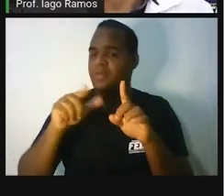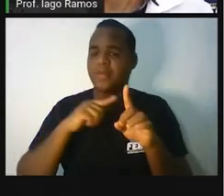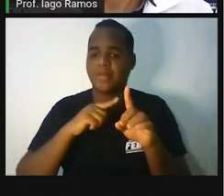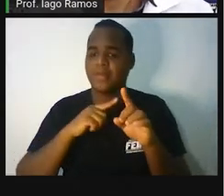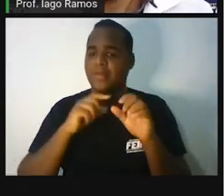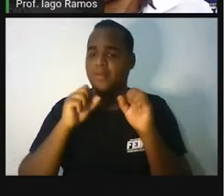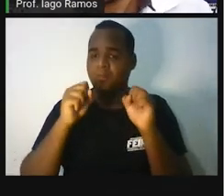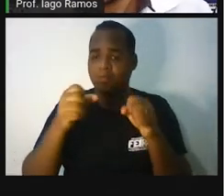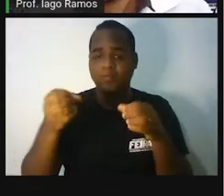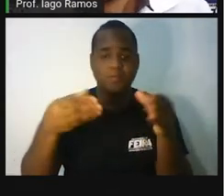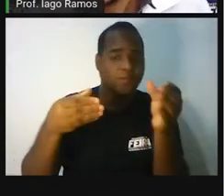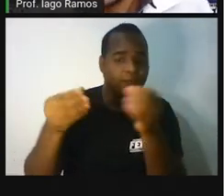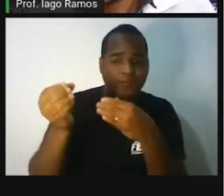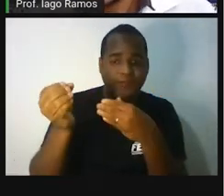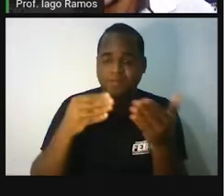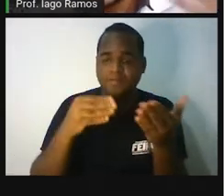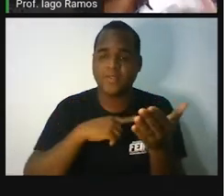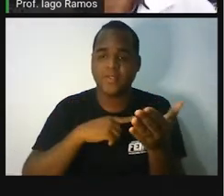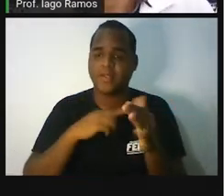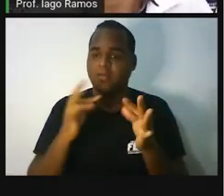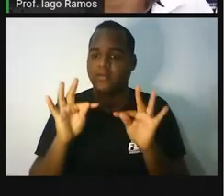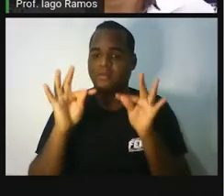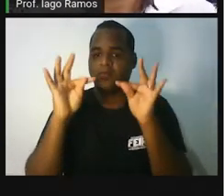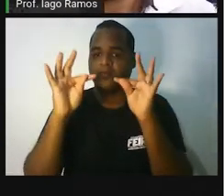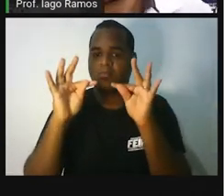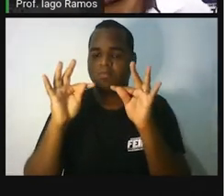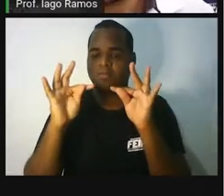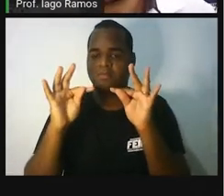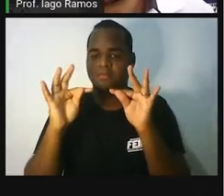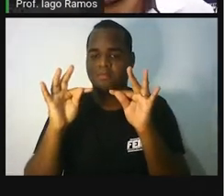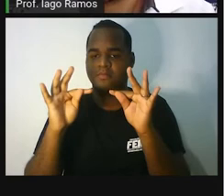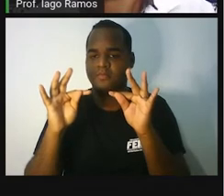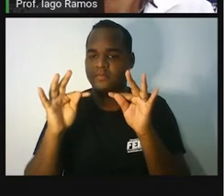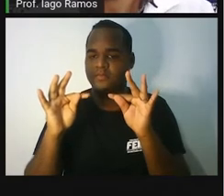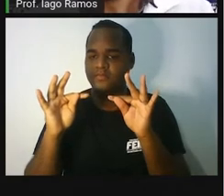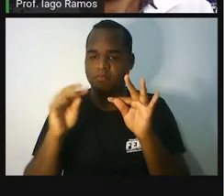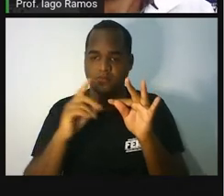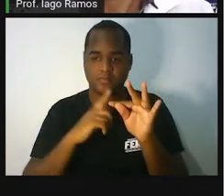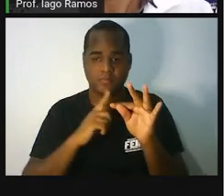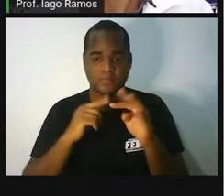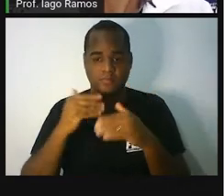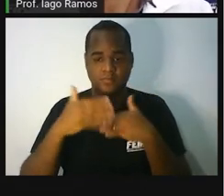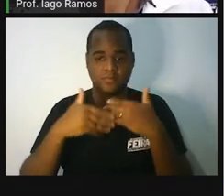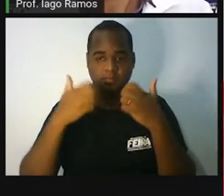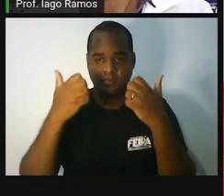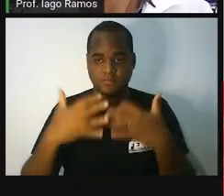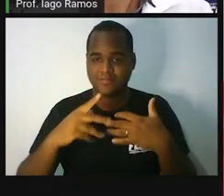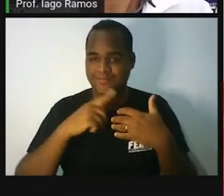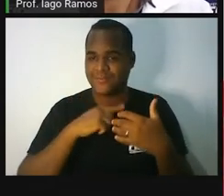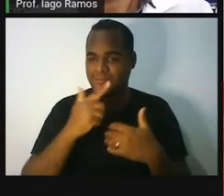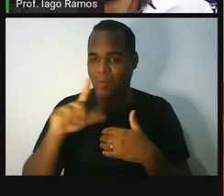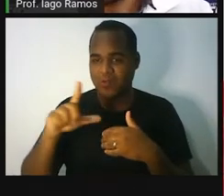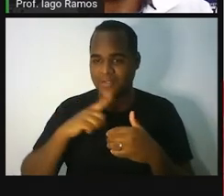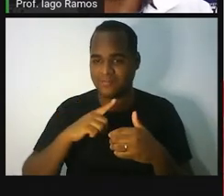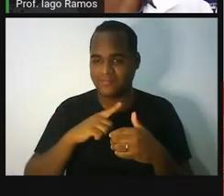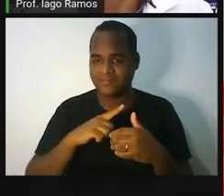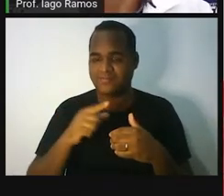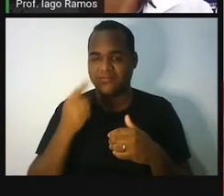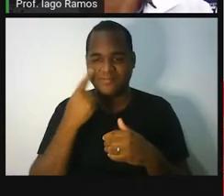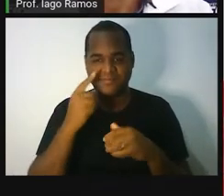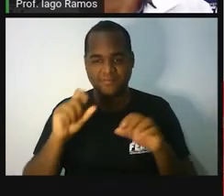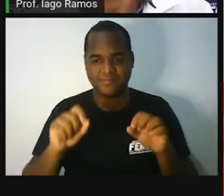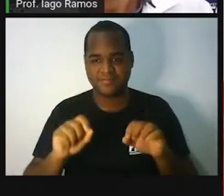sofisticadas, até chegar nessas que a gente conhece hoje. avance para a próxima página, nós vamos